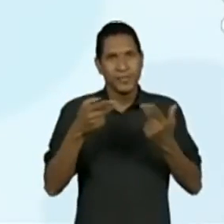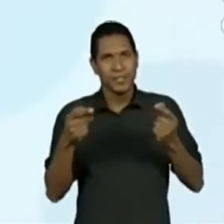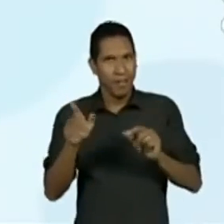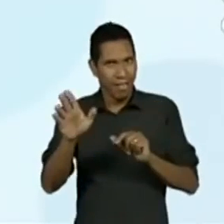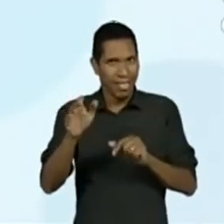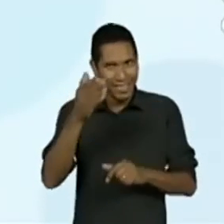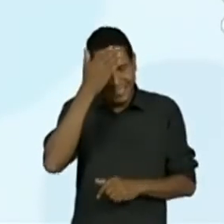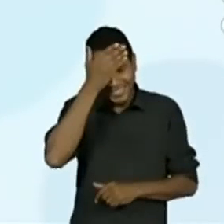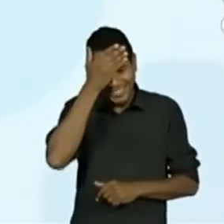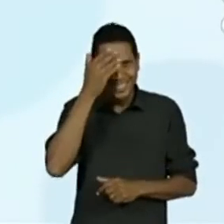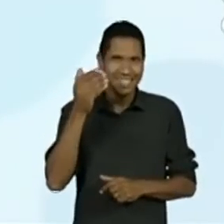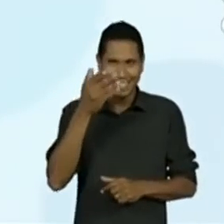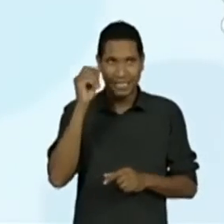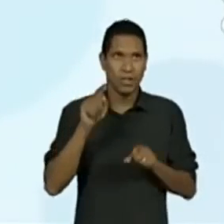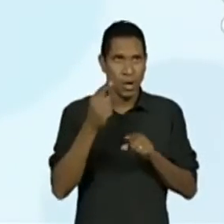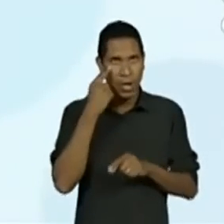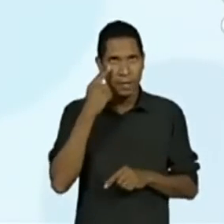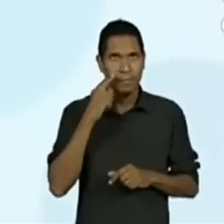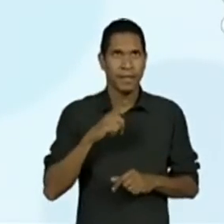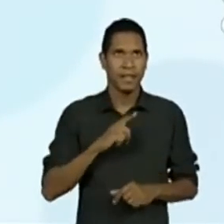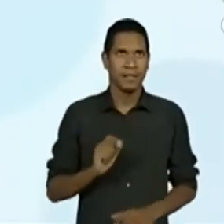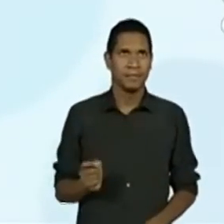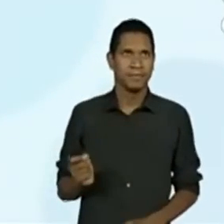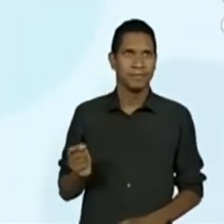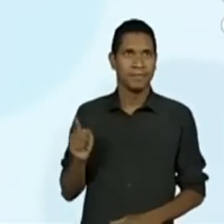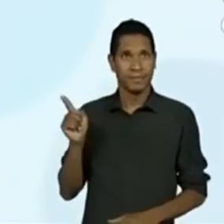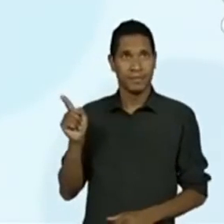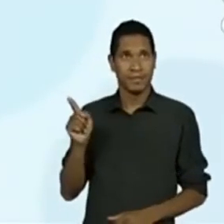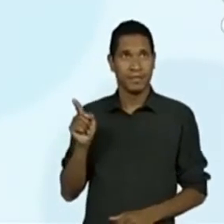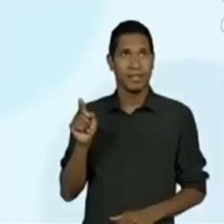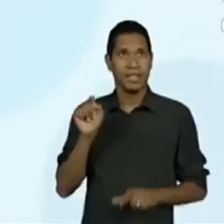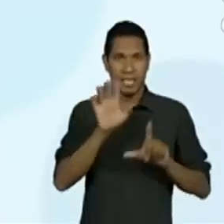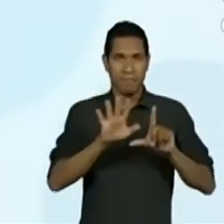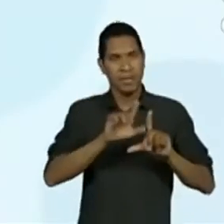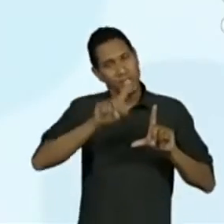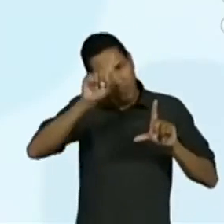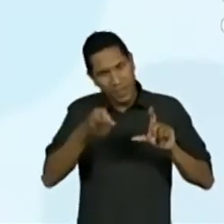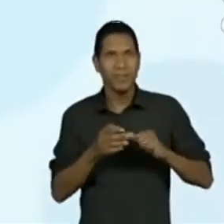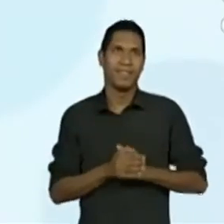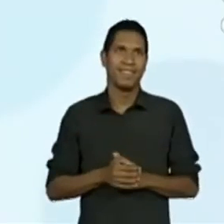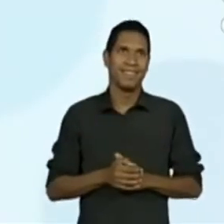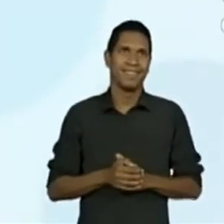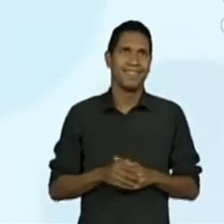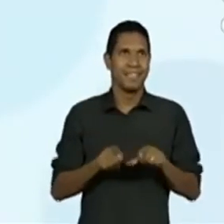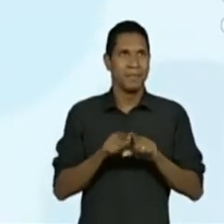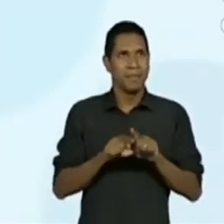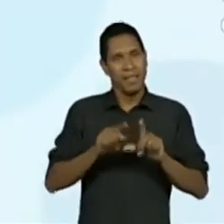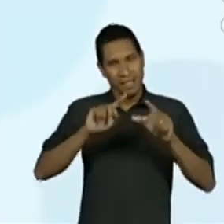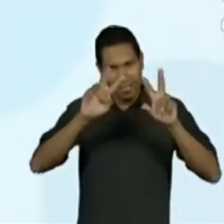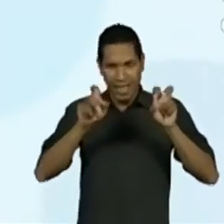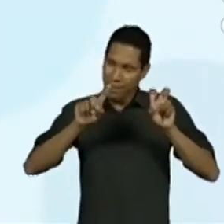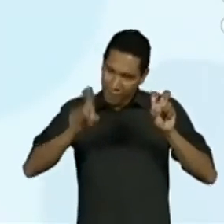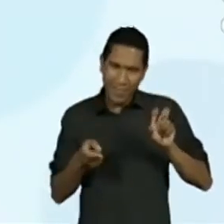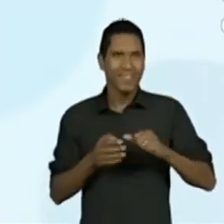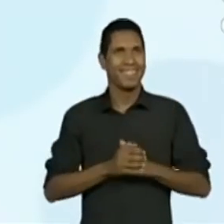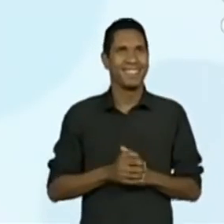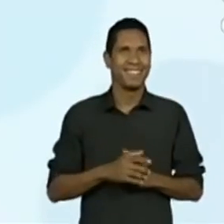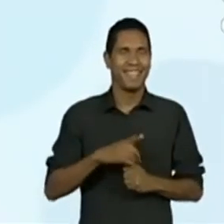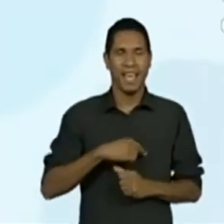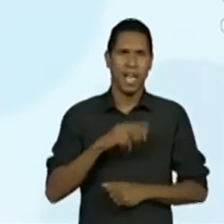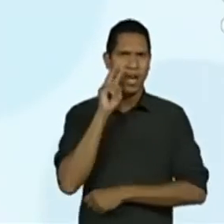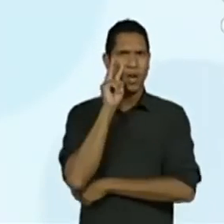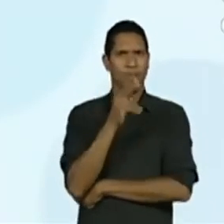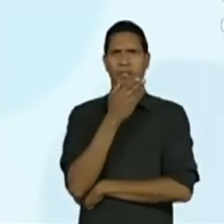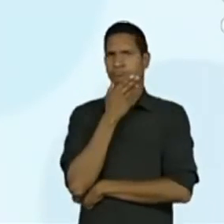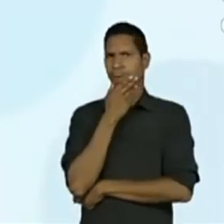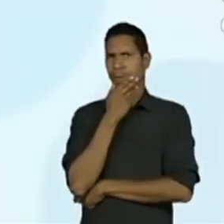colocar, pera lá. A imagem... Agora está bonitinho. Ponto final. Estou olhando,